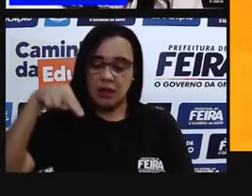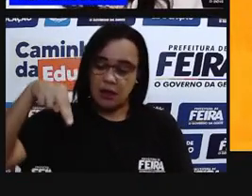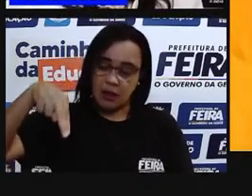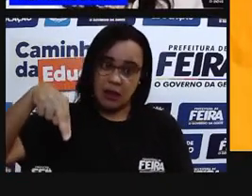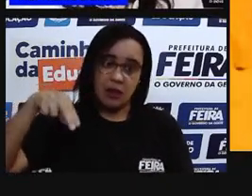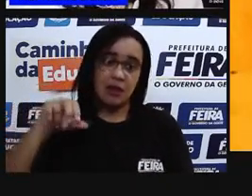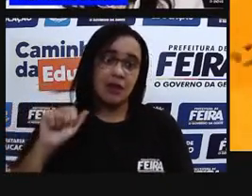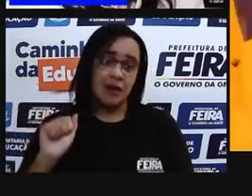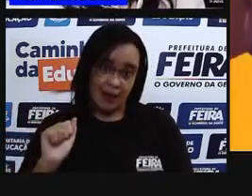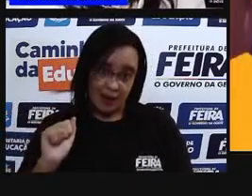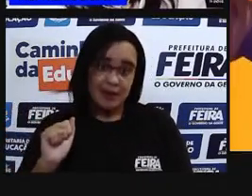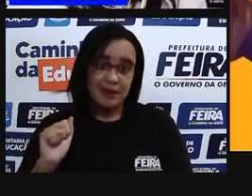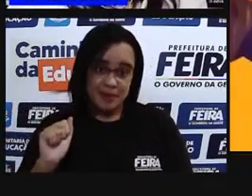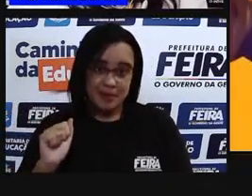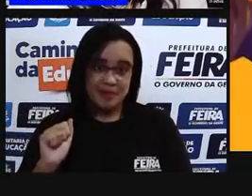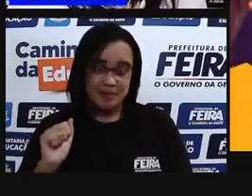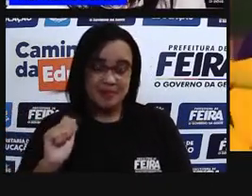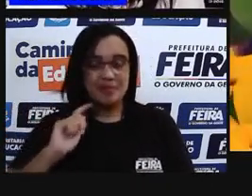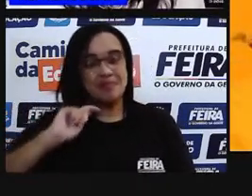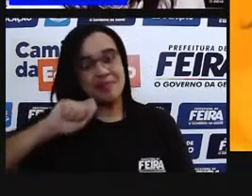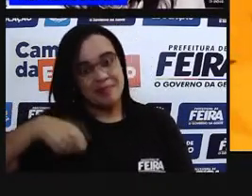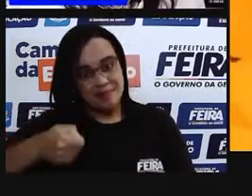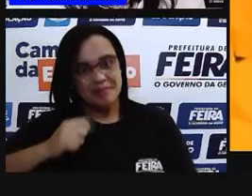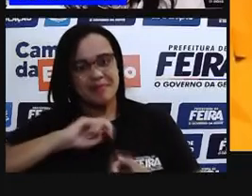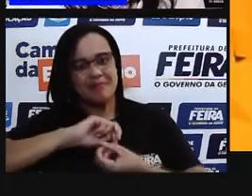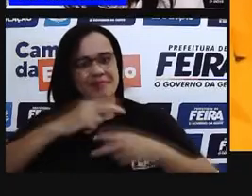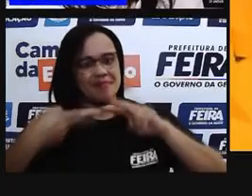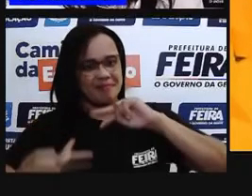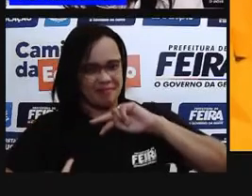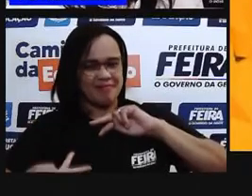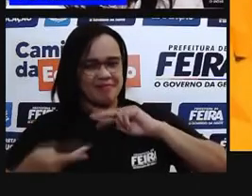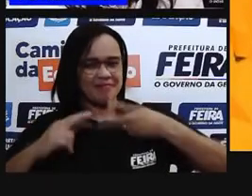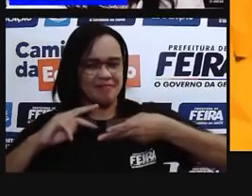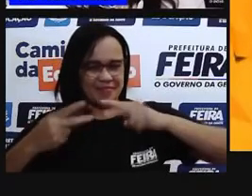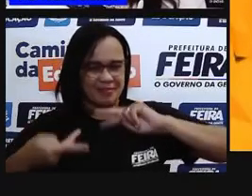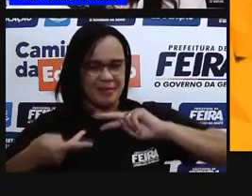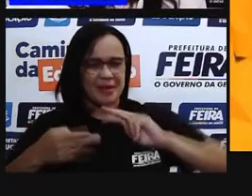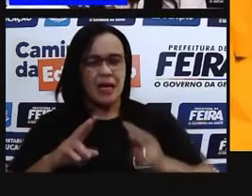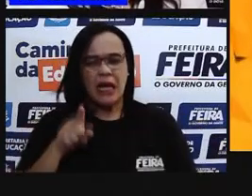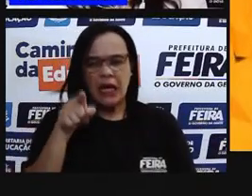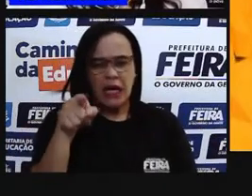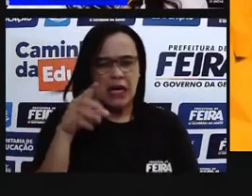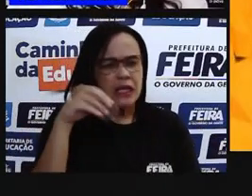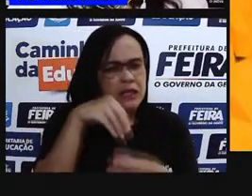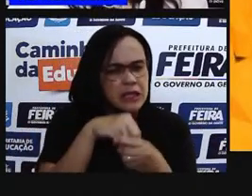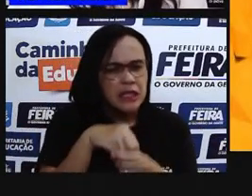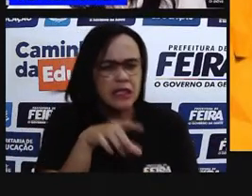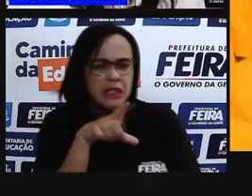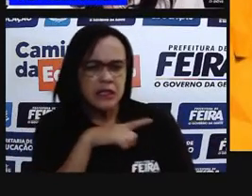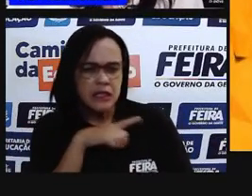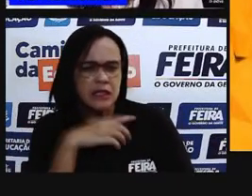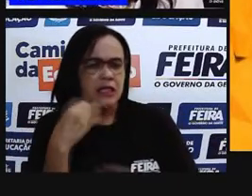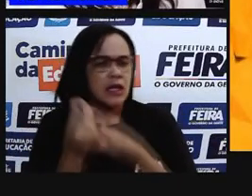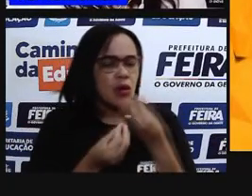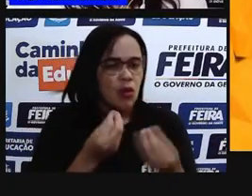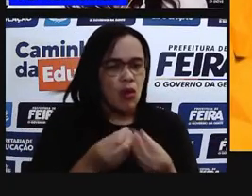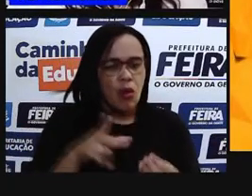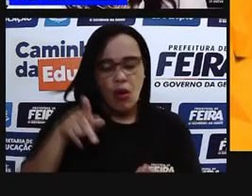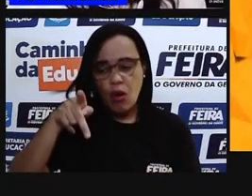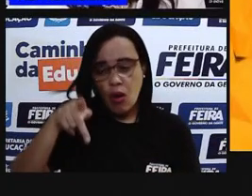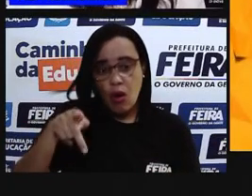E ele vai ter proteínas. Todo mundo já ouviu falar de proteínas, né? Então, ele vai ter proteínas,